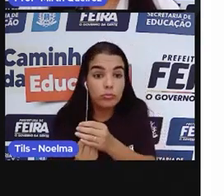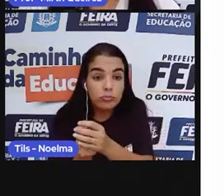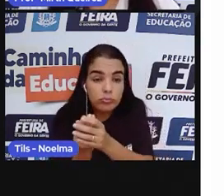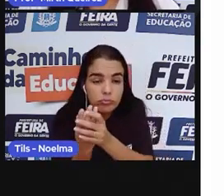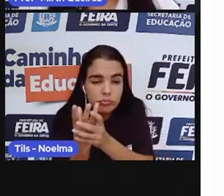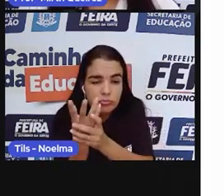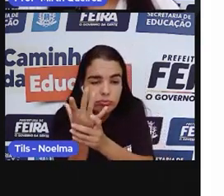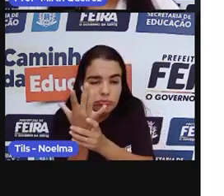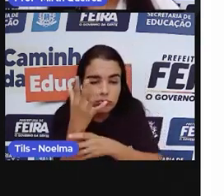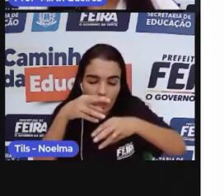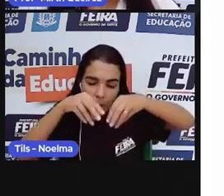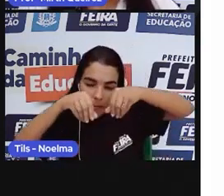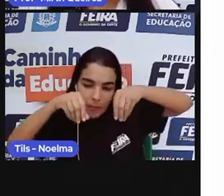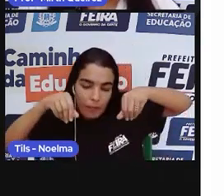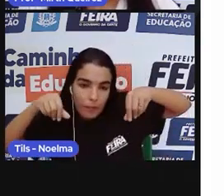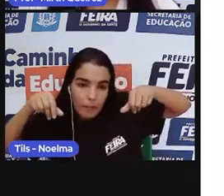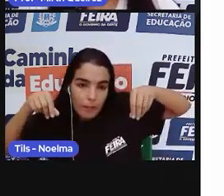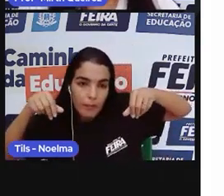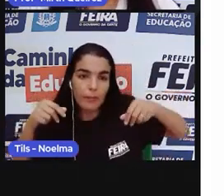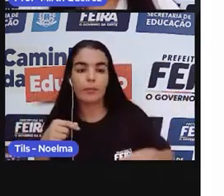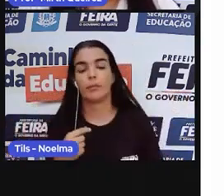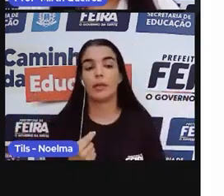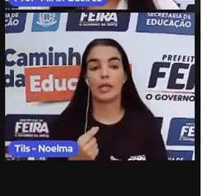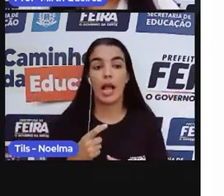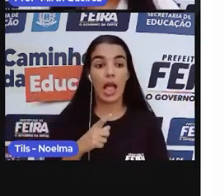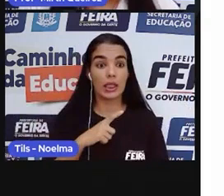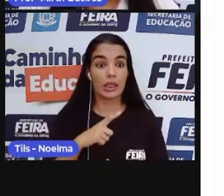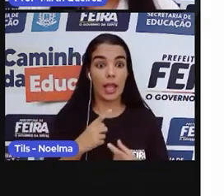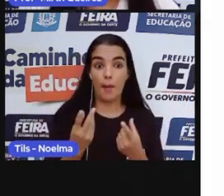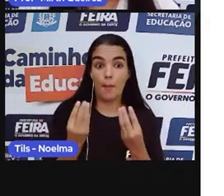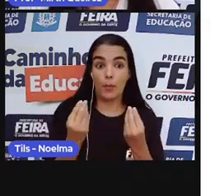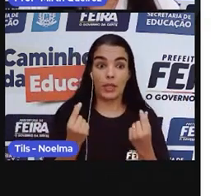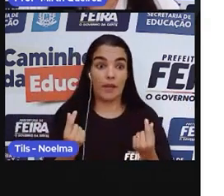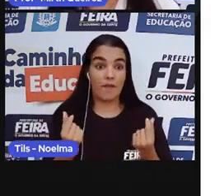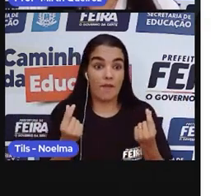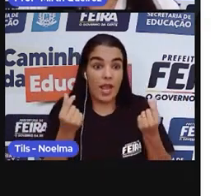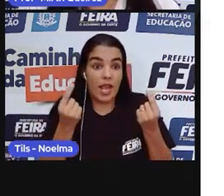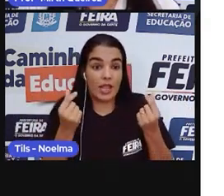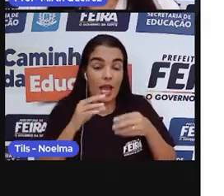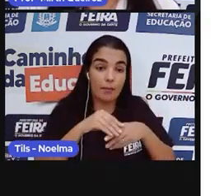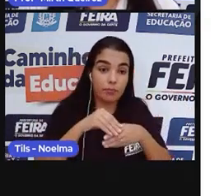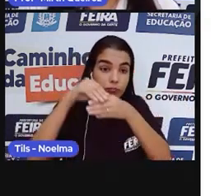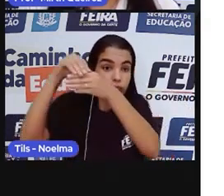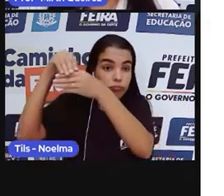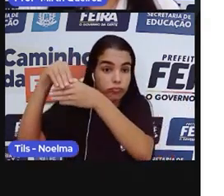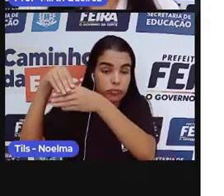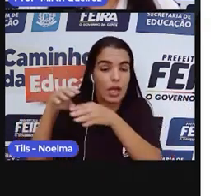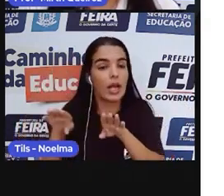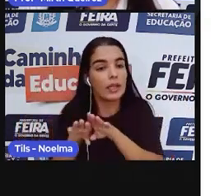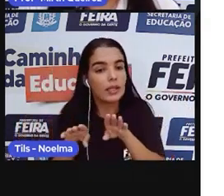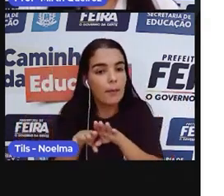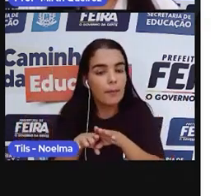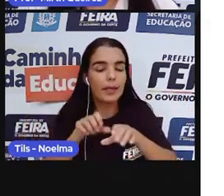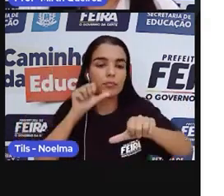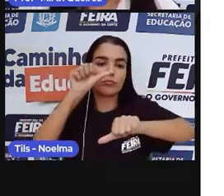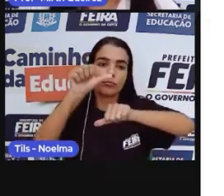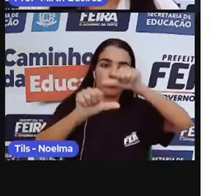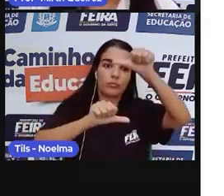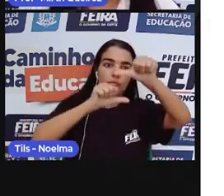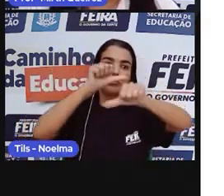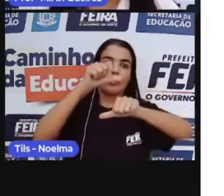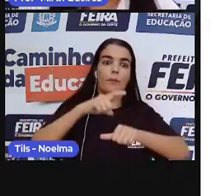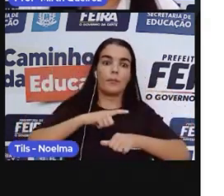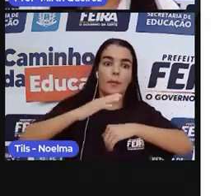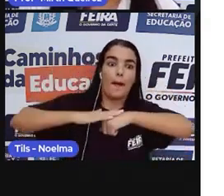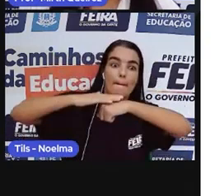cultivo, um produto que é muito cotado do comércio europeu para exportação e a capacidade de gerar valiosos